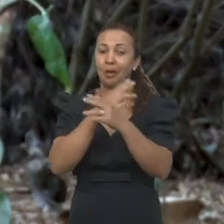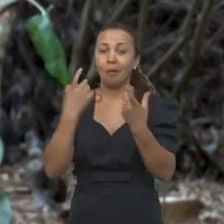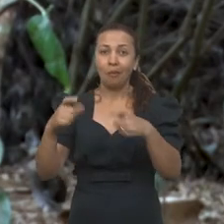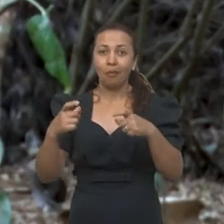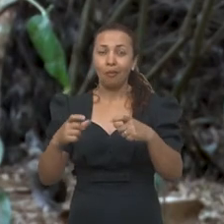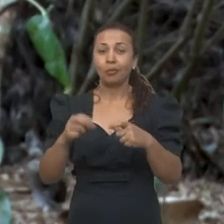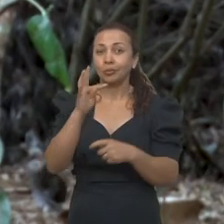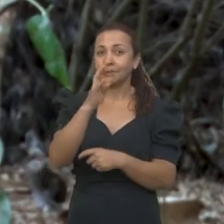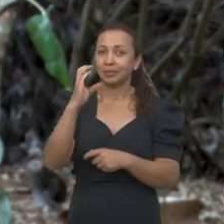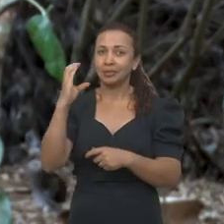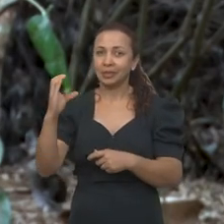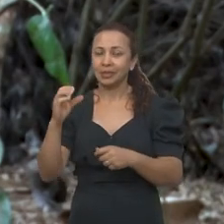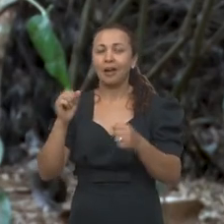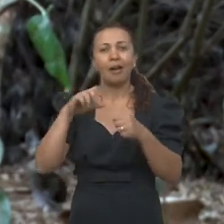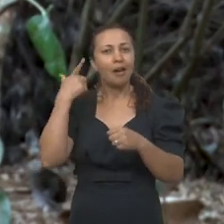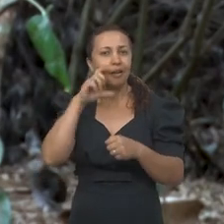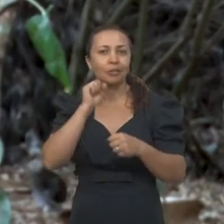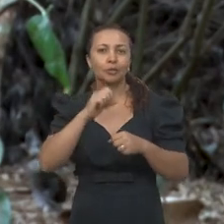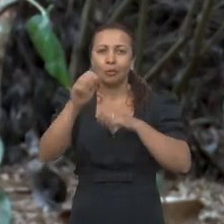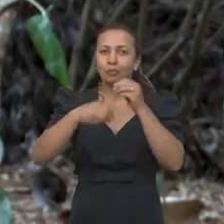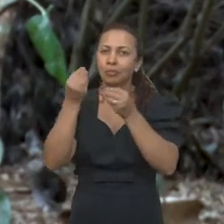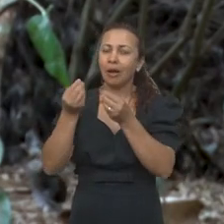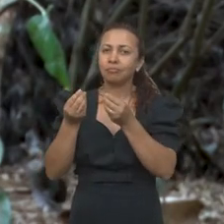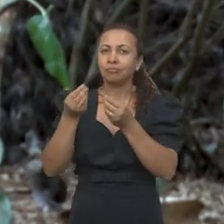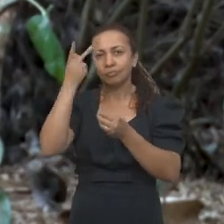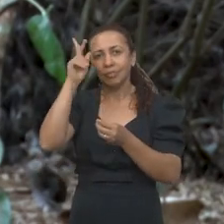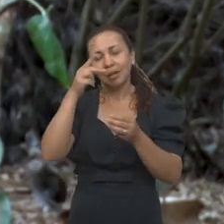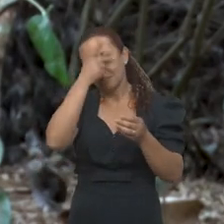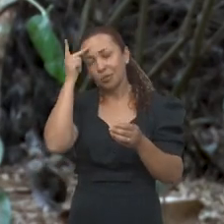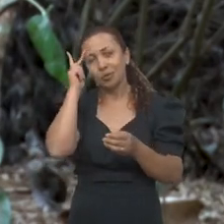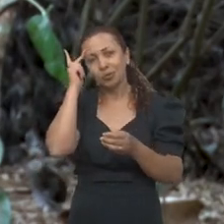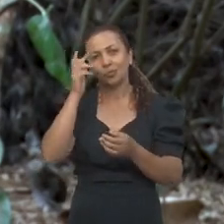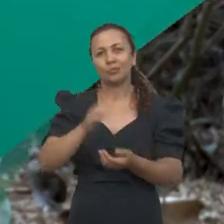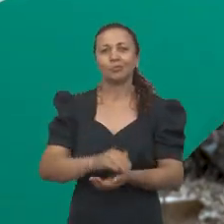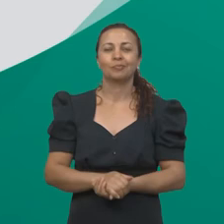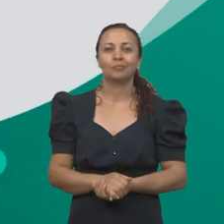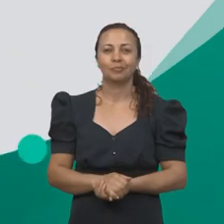Bahia, cuja monografia rendeu um prêmio ao pesquisador.